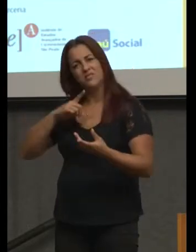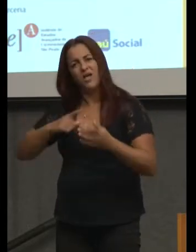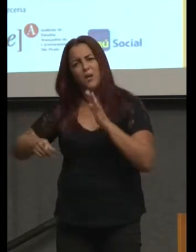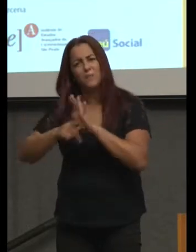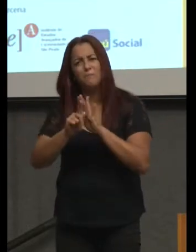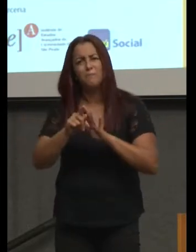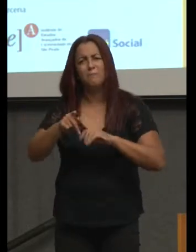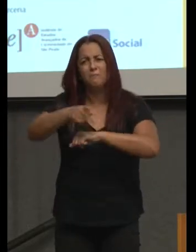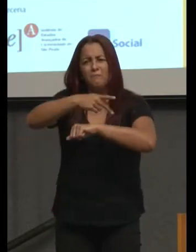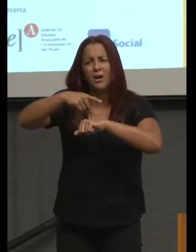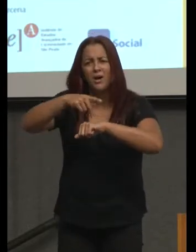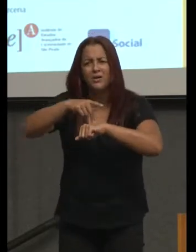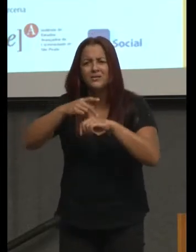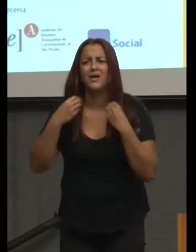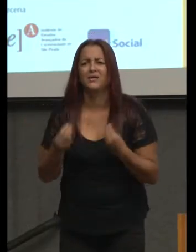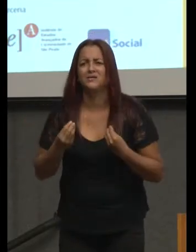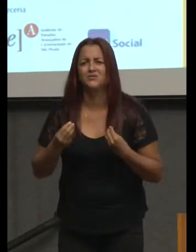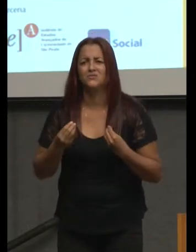Você faz o quê diante disso.